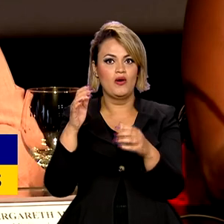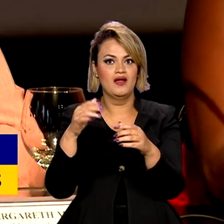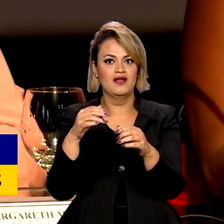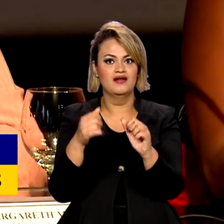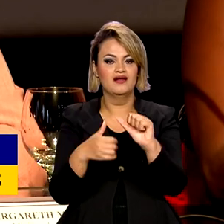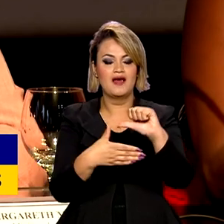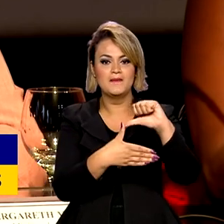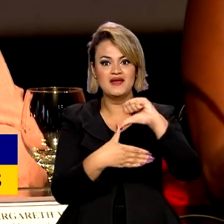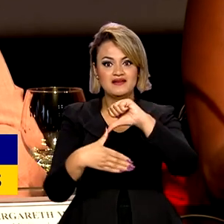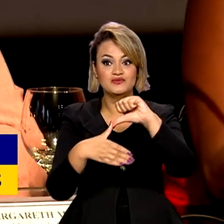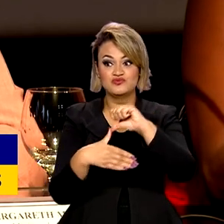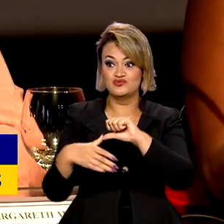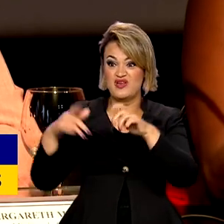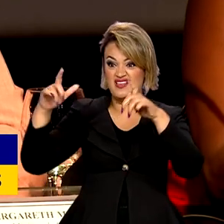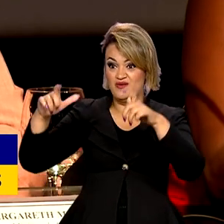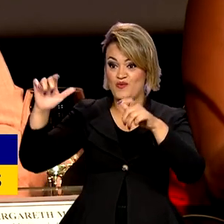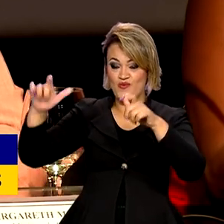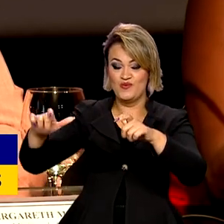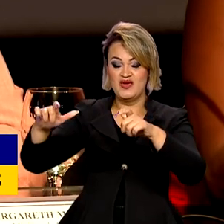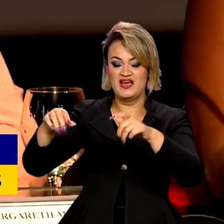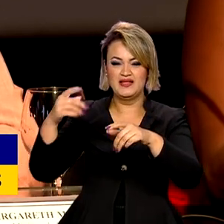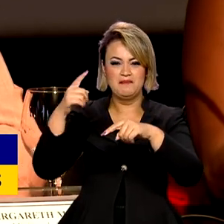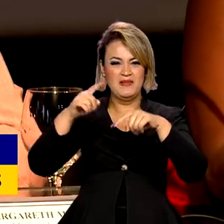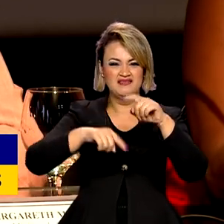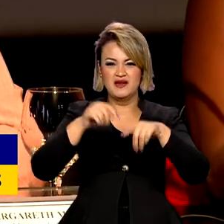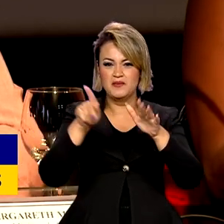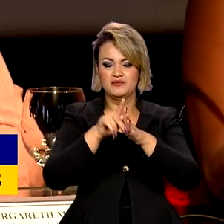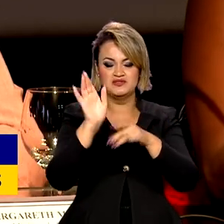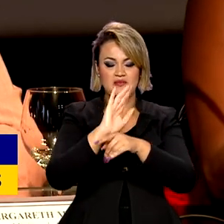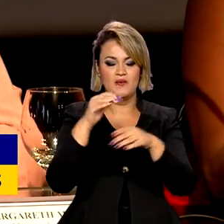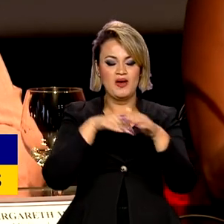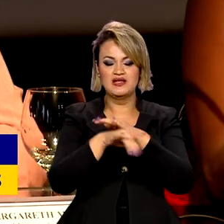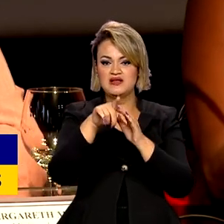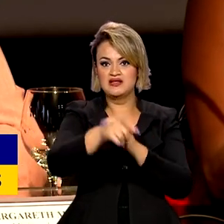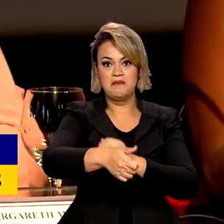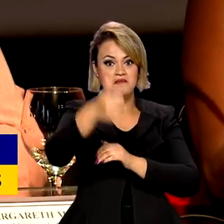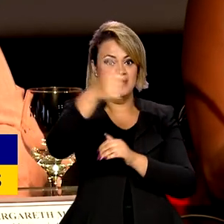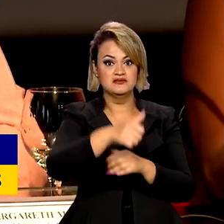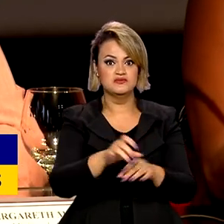e isso é um tesouro para o Brasil. farkُ determinado storieiro. Pode